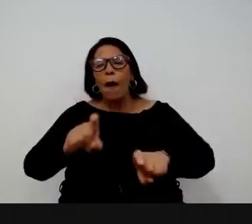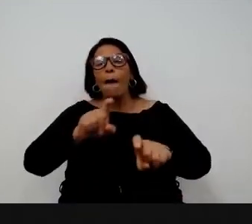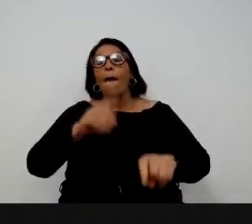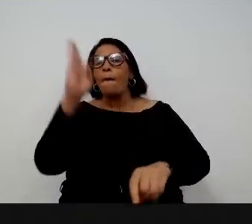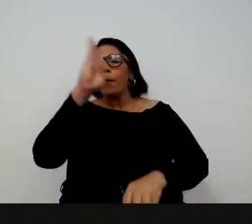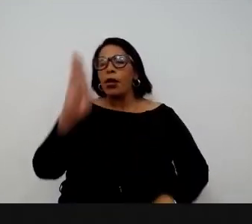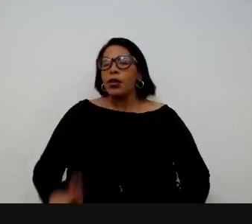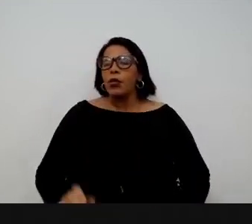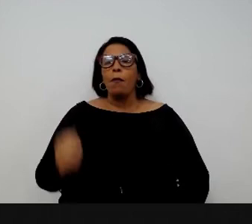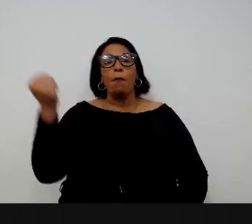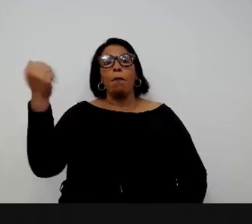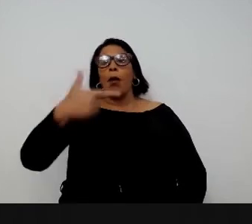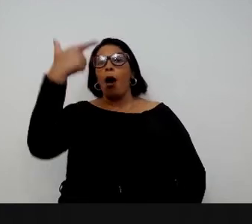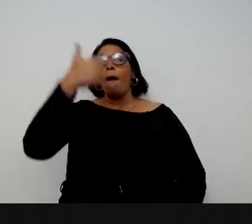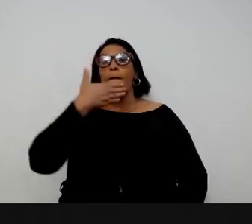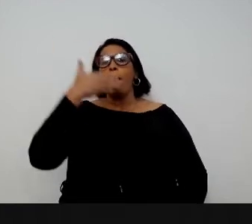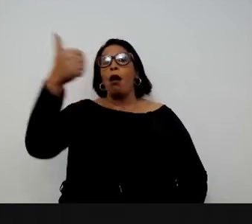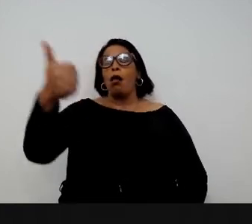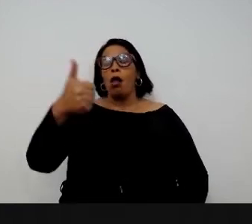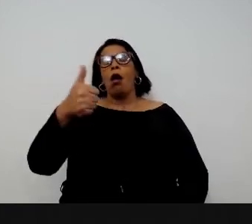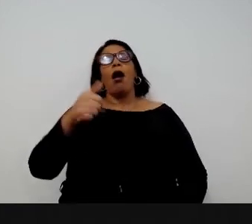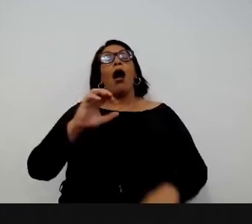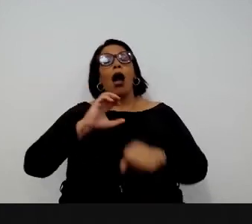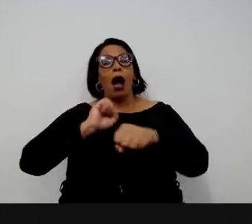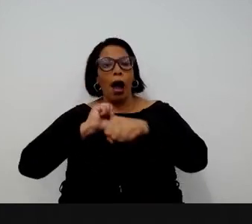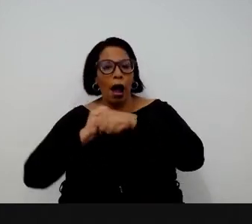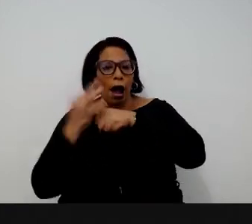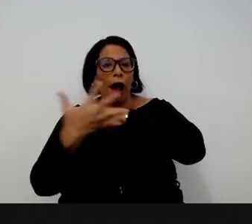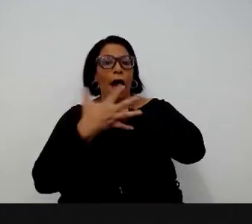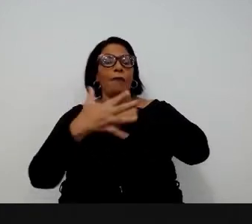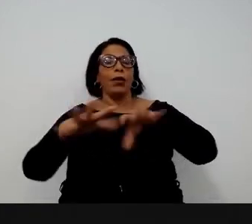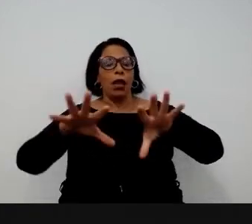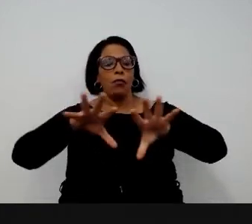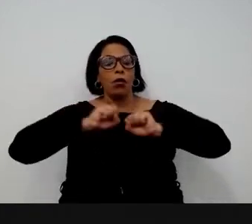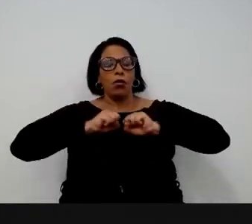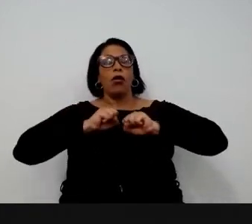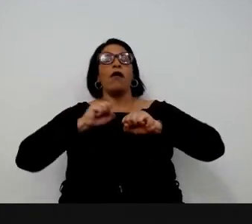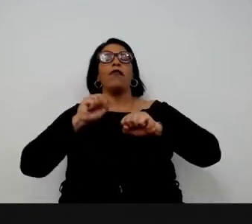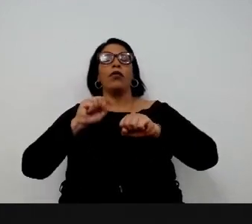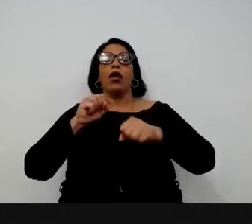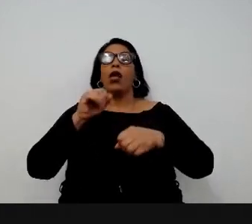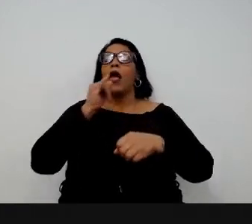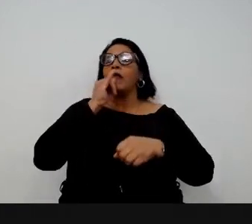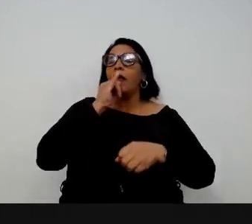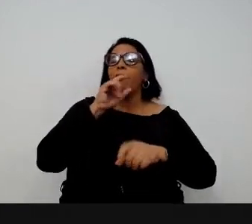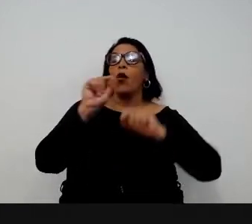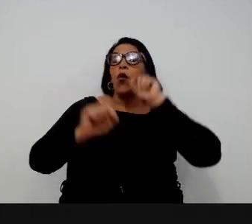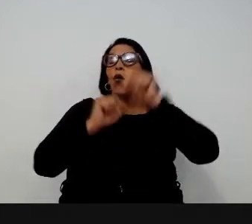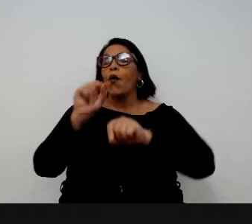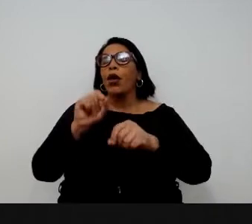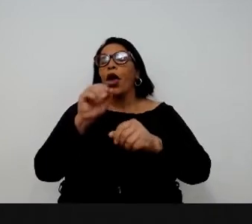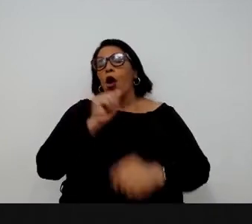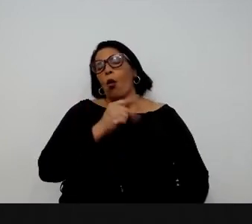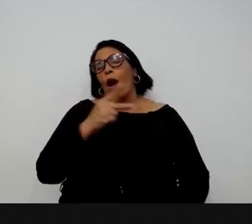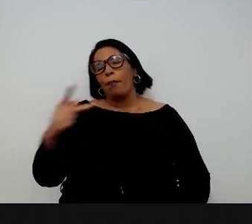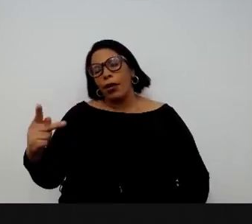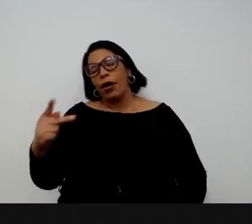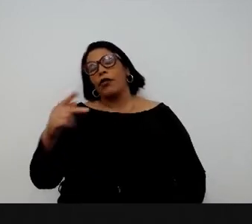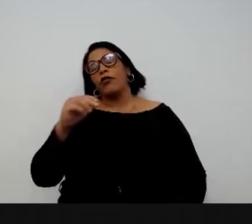A própria pandemia fez com que isso avançasse, com o Conexus, com o Golf.br.